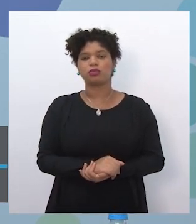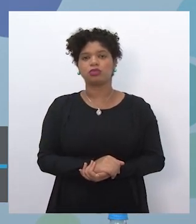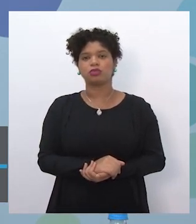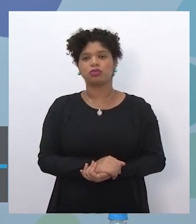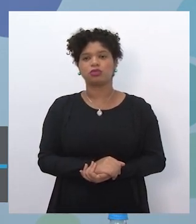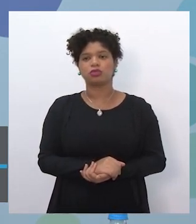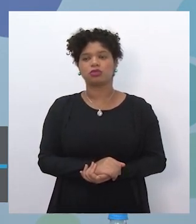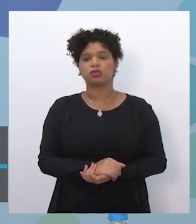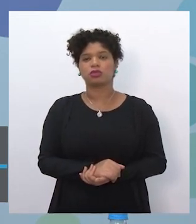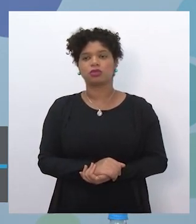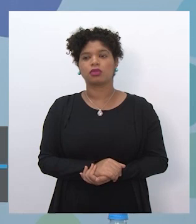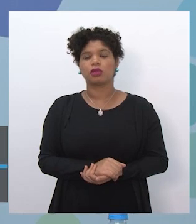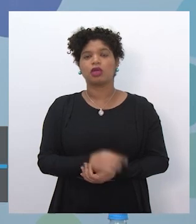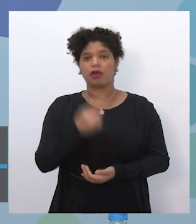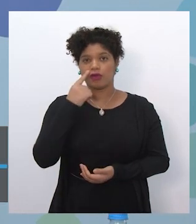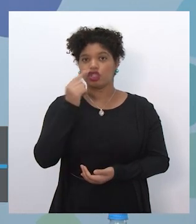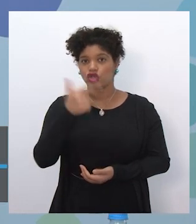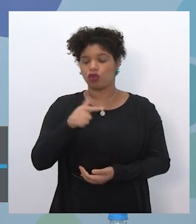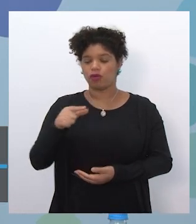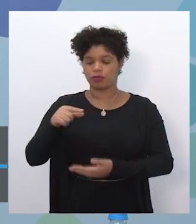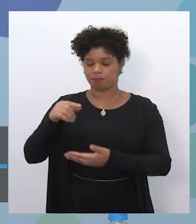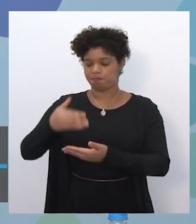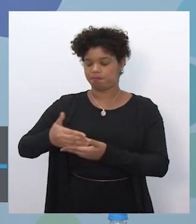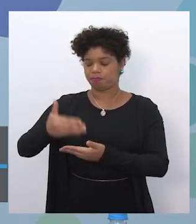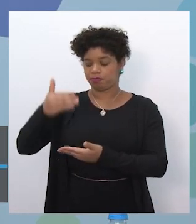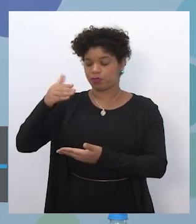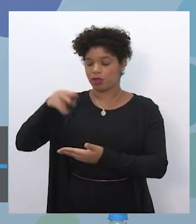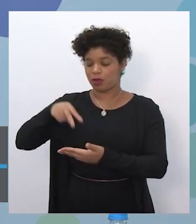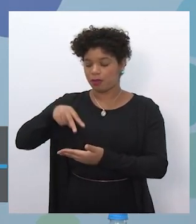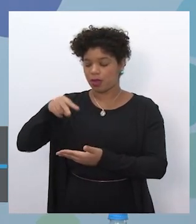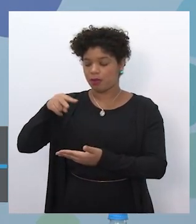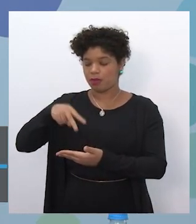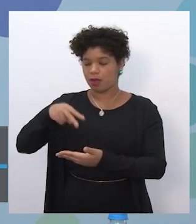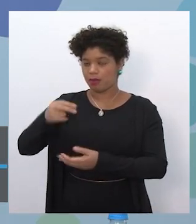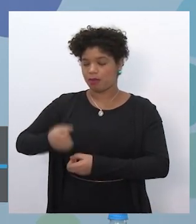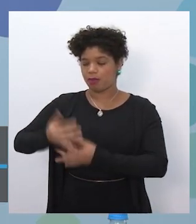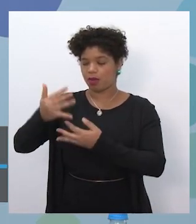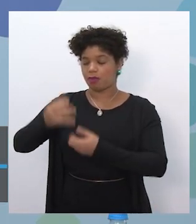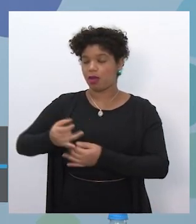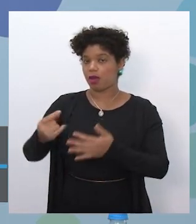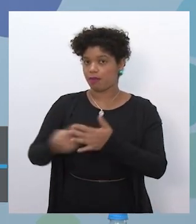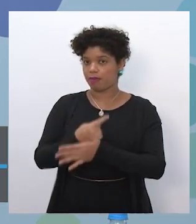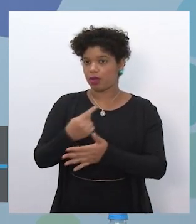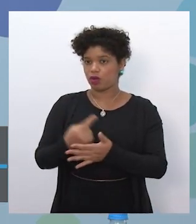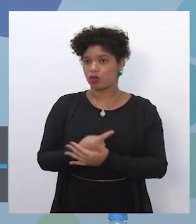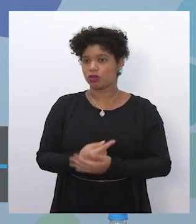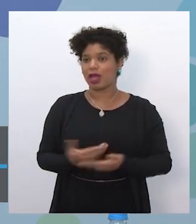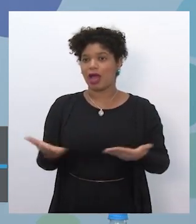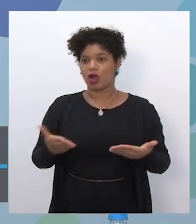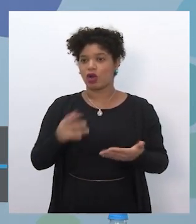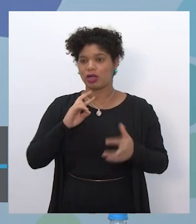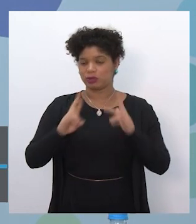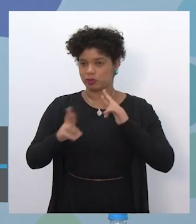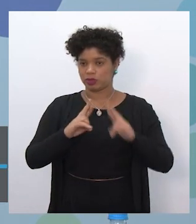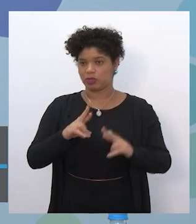Estou até dando mais uma passada aqui de olho para ver se a gente tem mais alguma pergunta que a gente consegue responder agora.